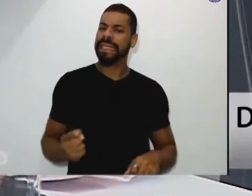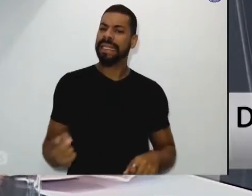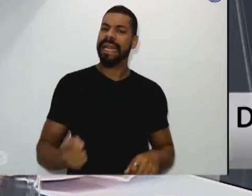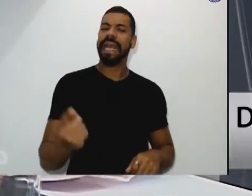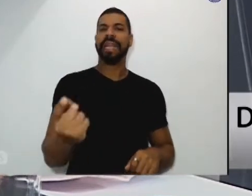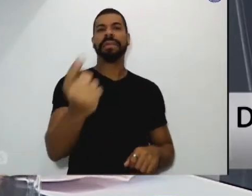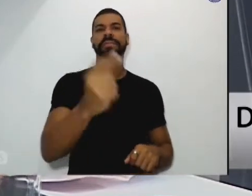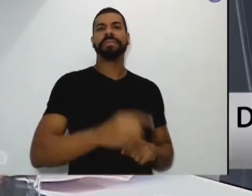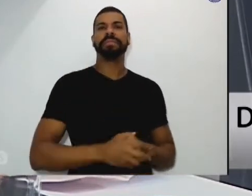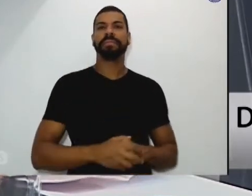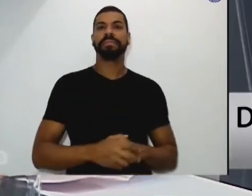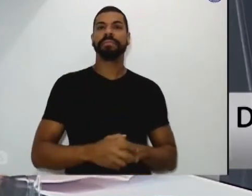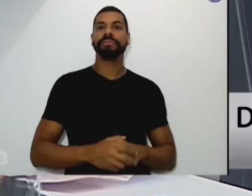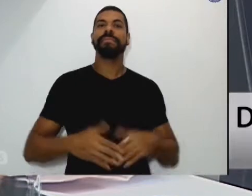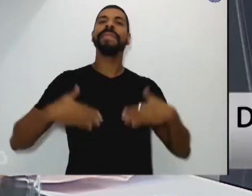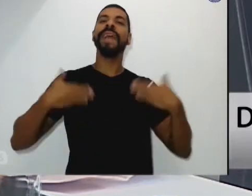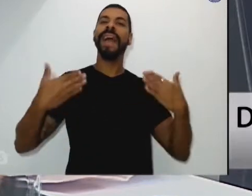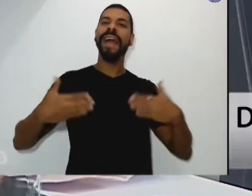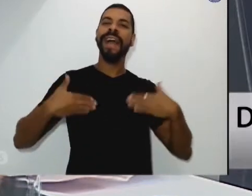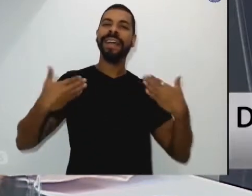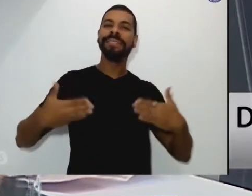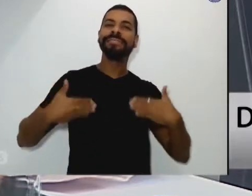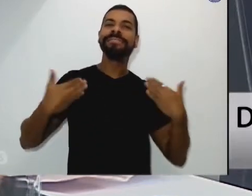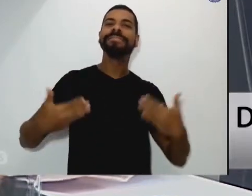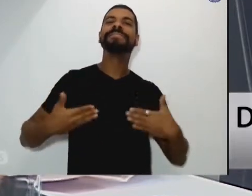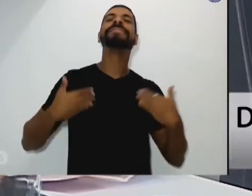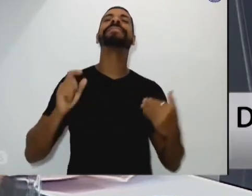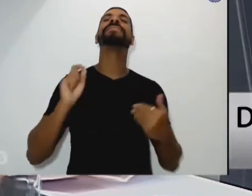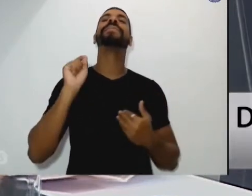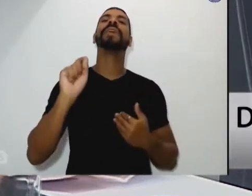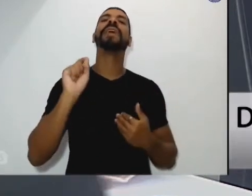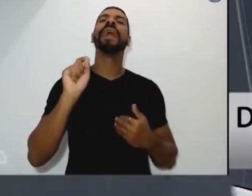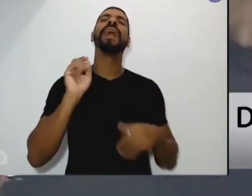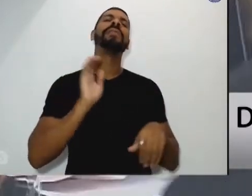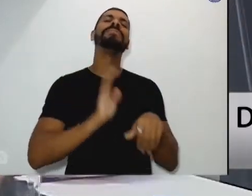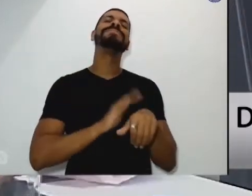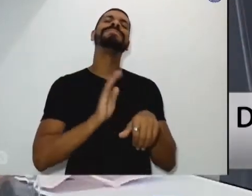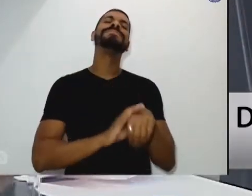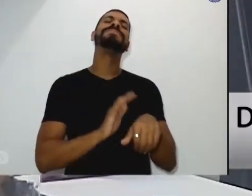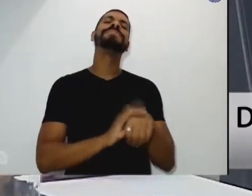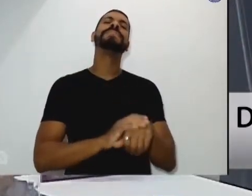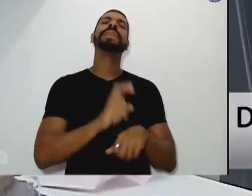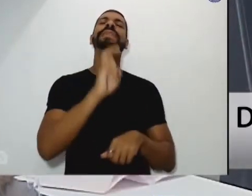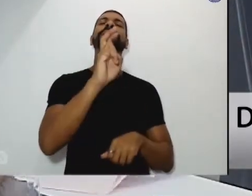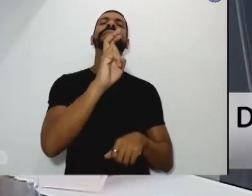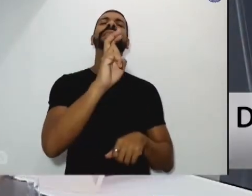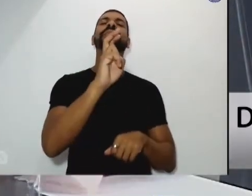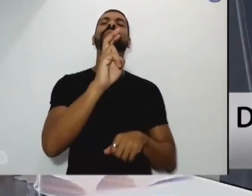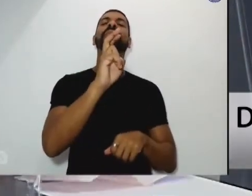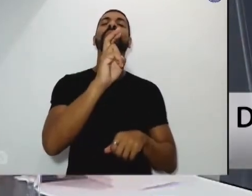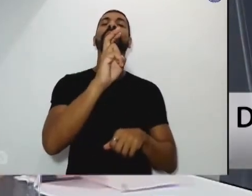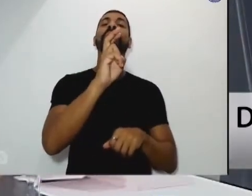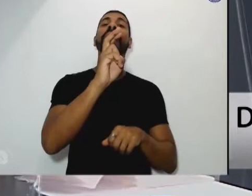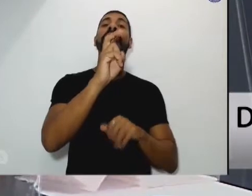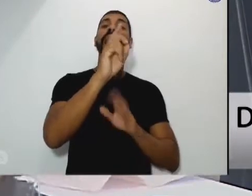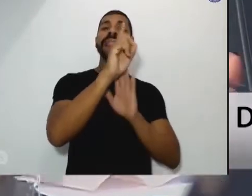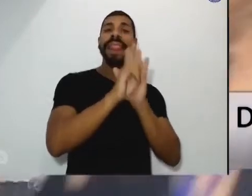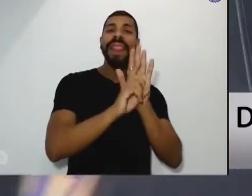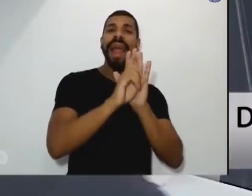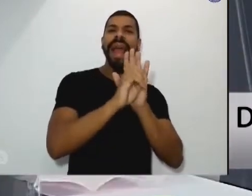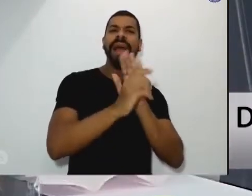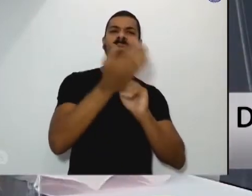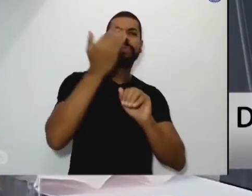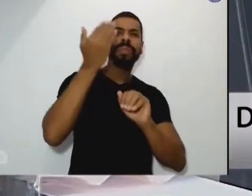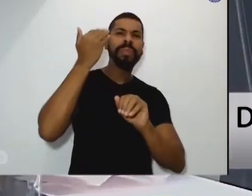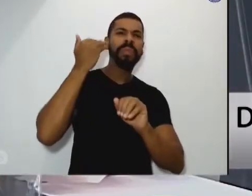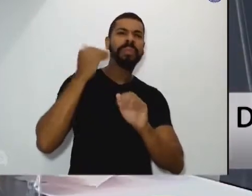Alegro-me que, há mais de cinco décadas, a Igreja no Brasil realize,